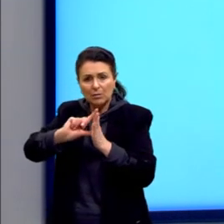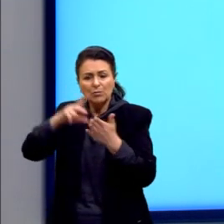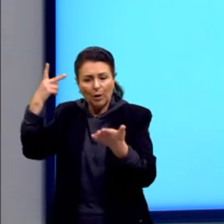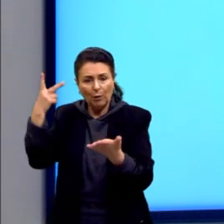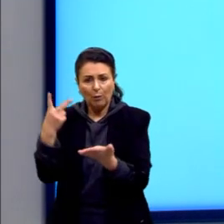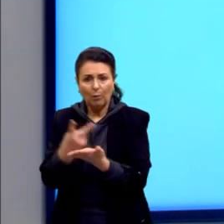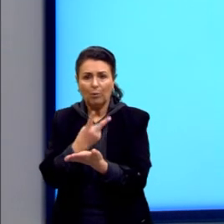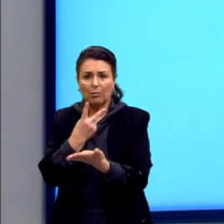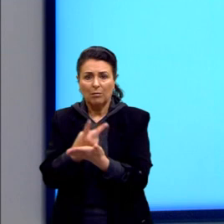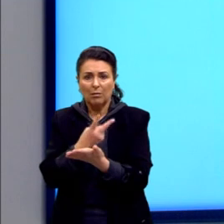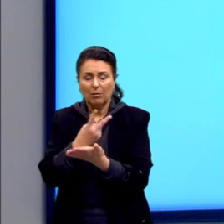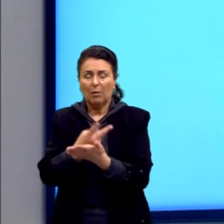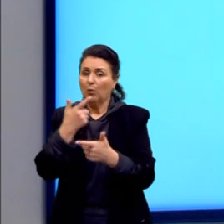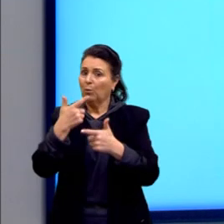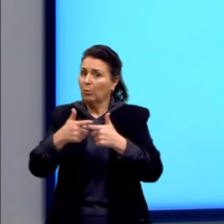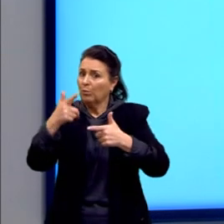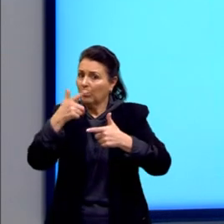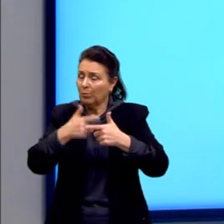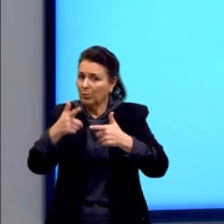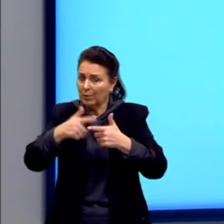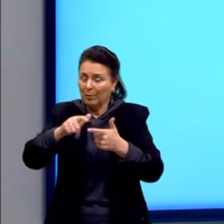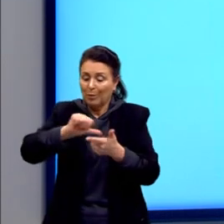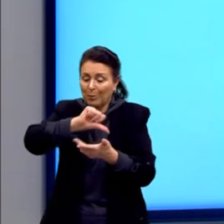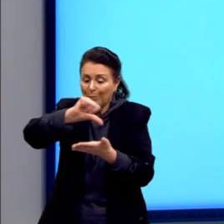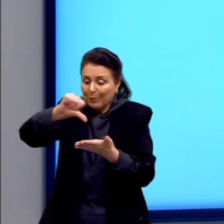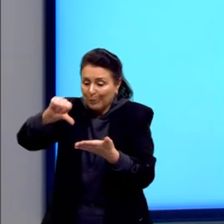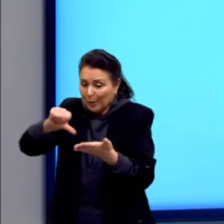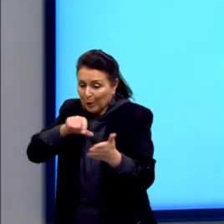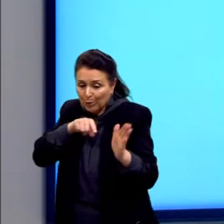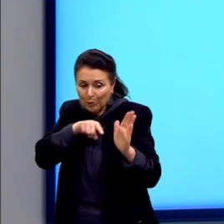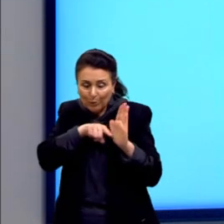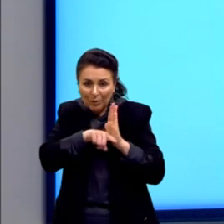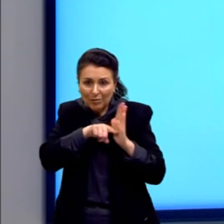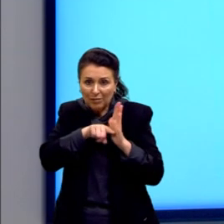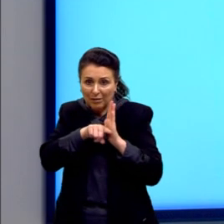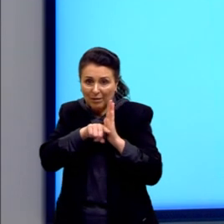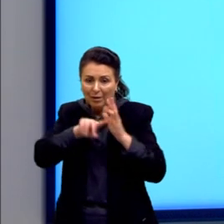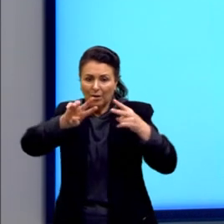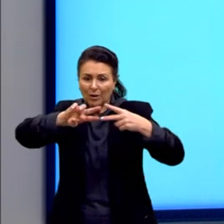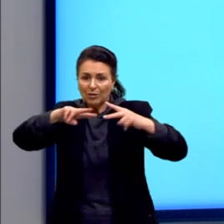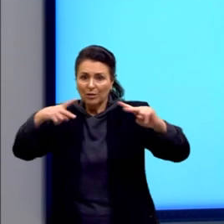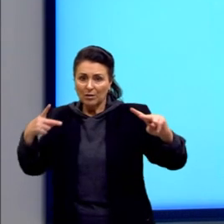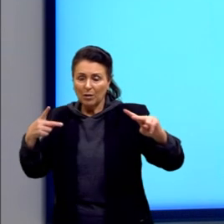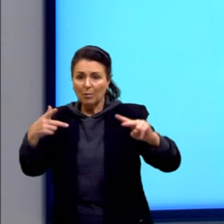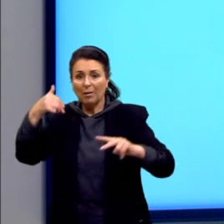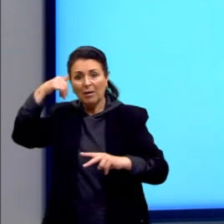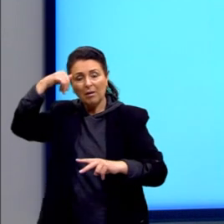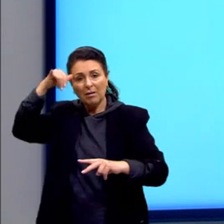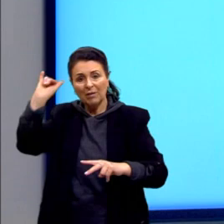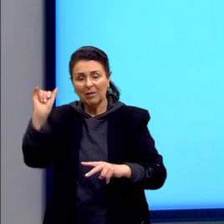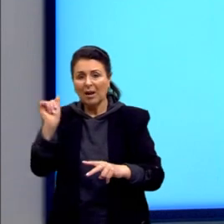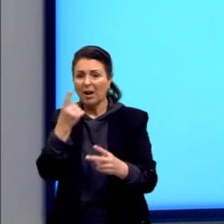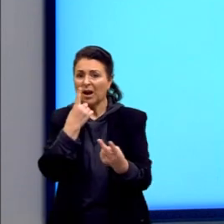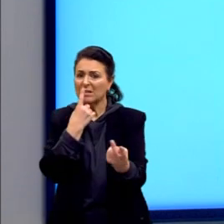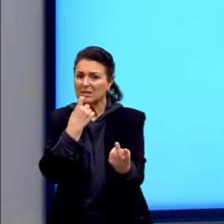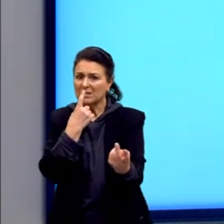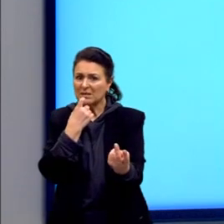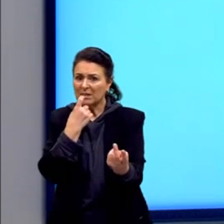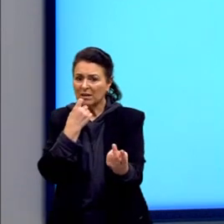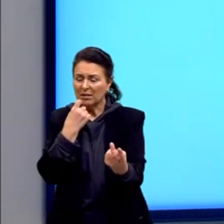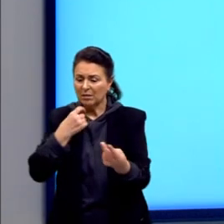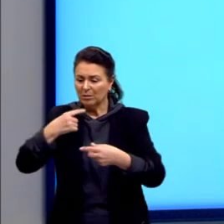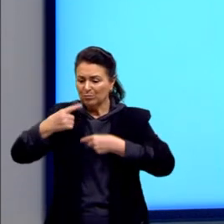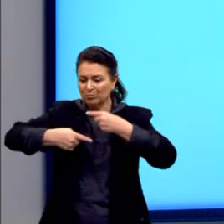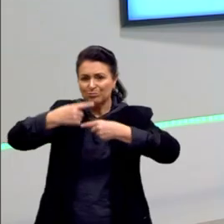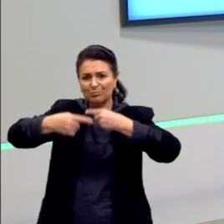do prejuízo, seria um mapeamento genético para evitar a consanguinidade, para saber se são